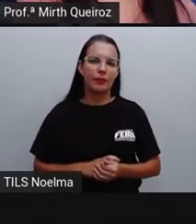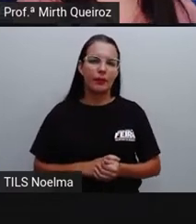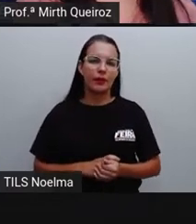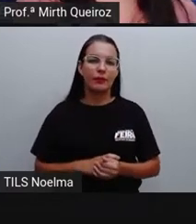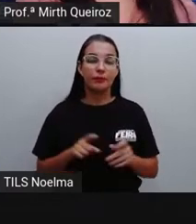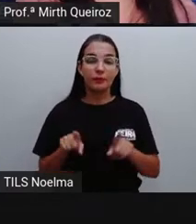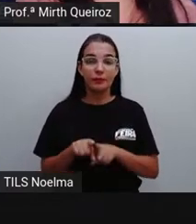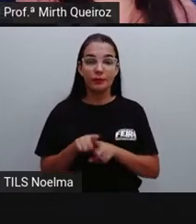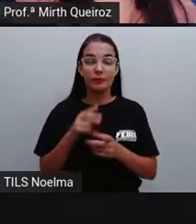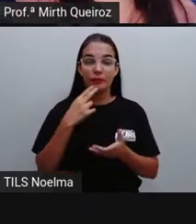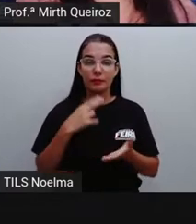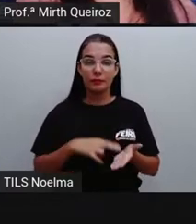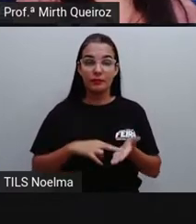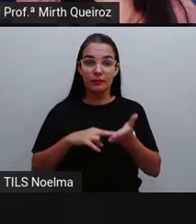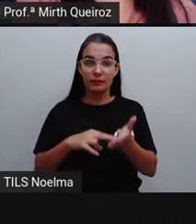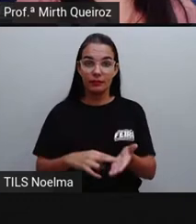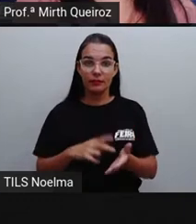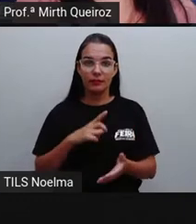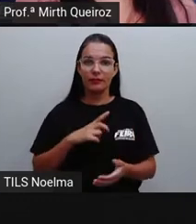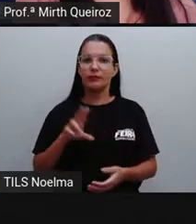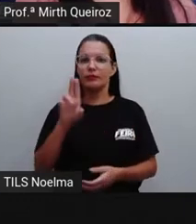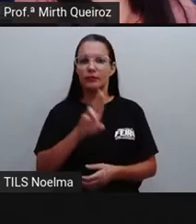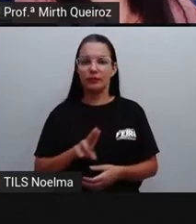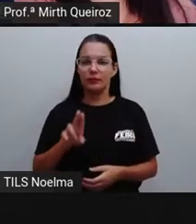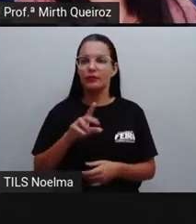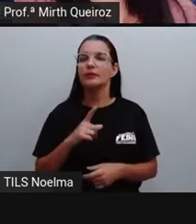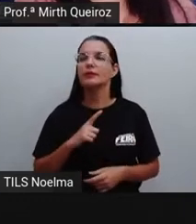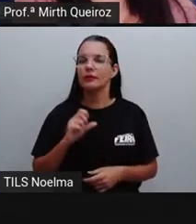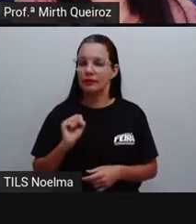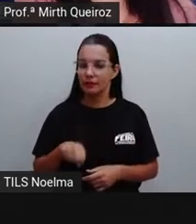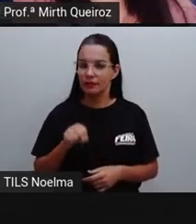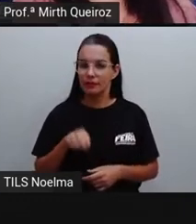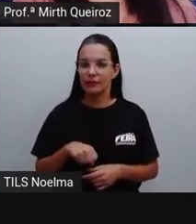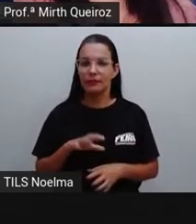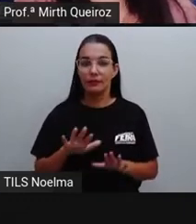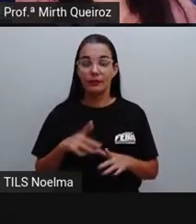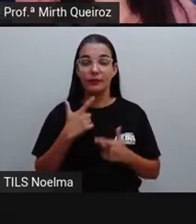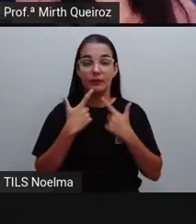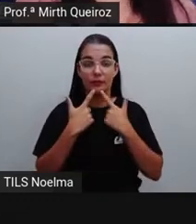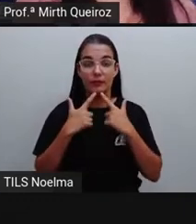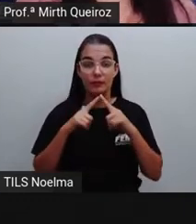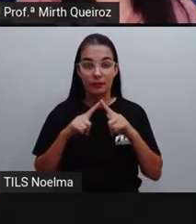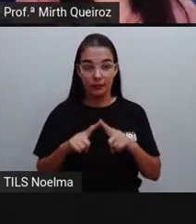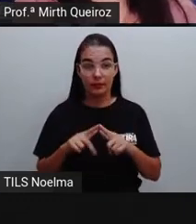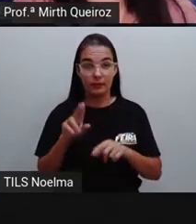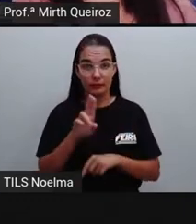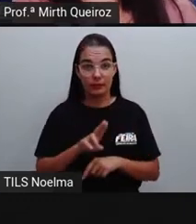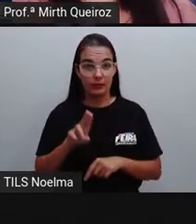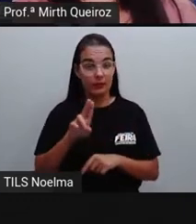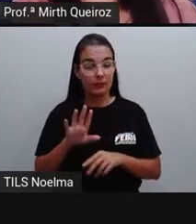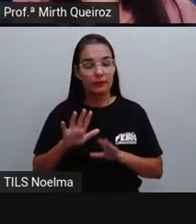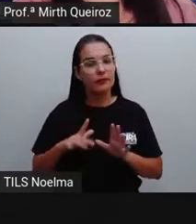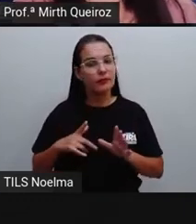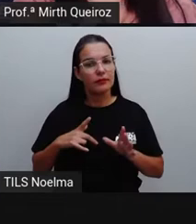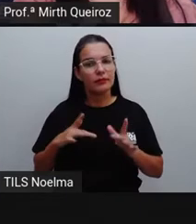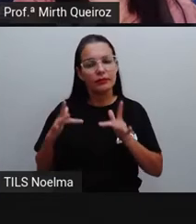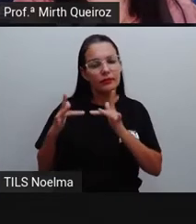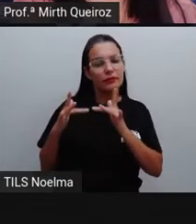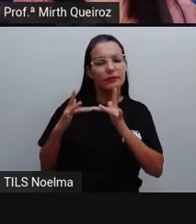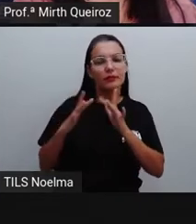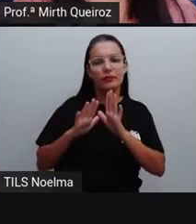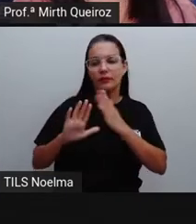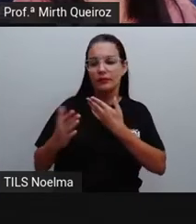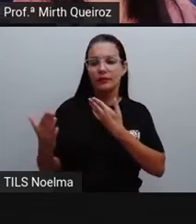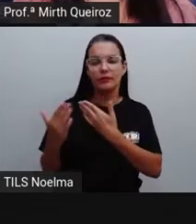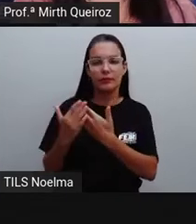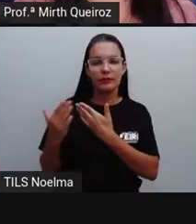A carta, ela ainda é muito utilizada. A linguagem utilizada é de acordo com o nível de intimidade estabelecido entre